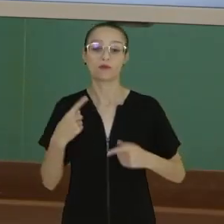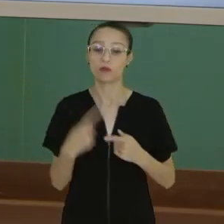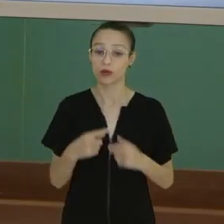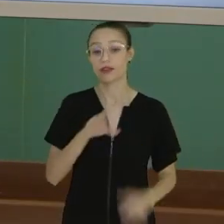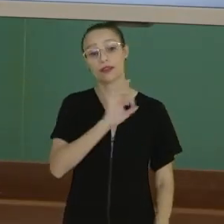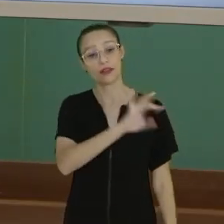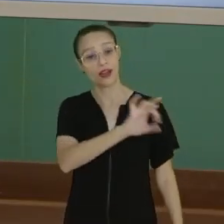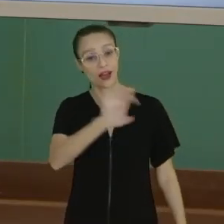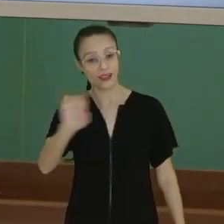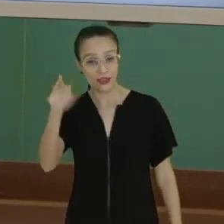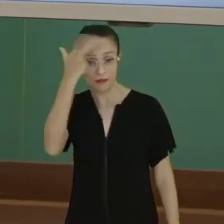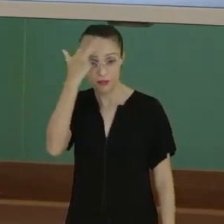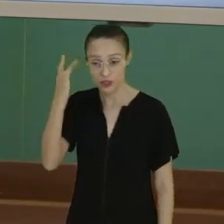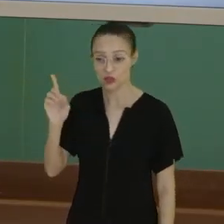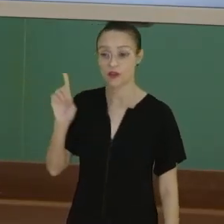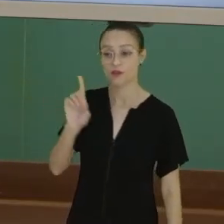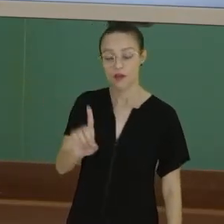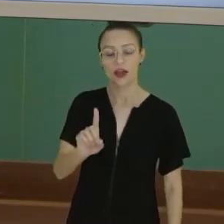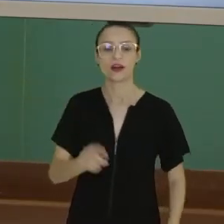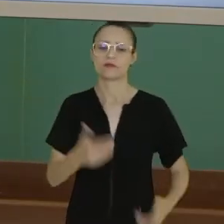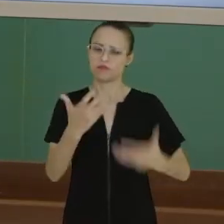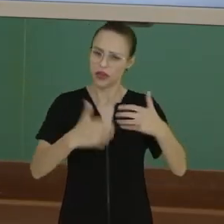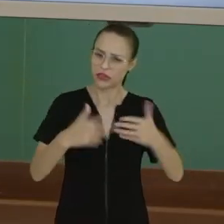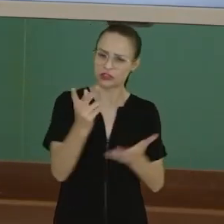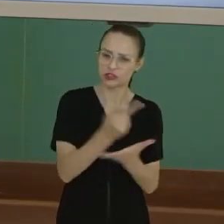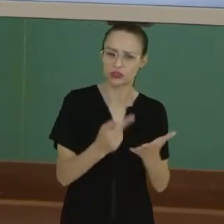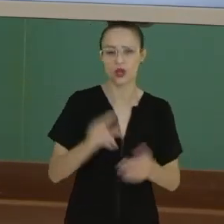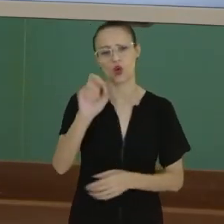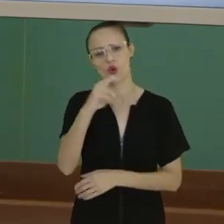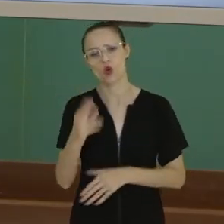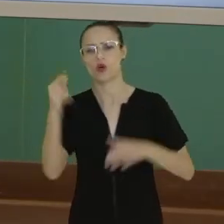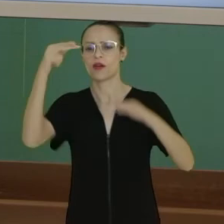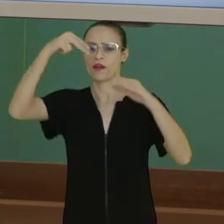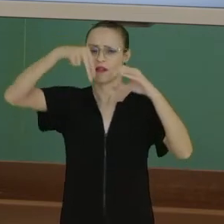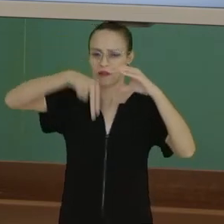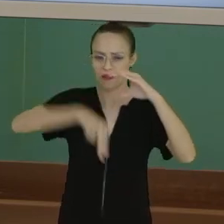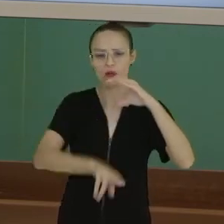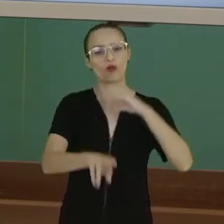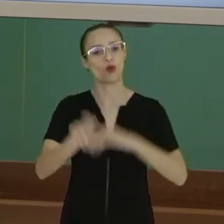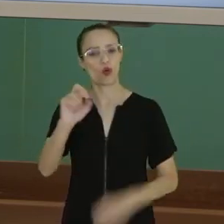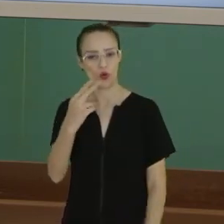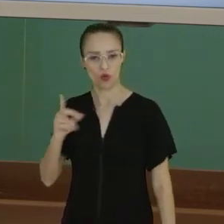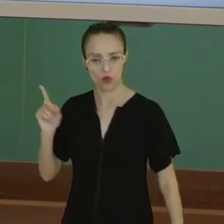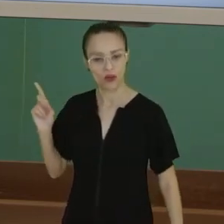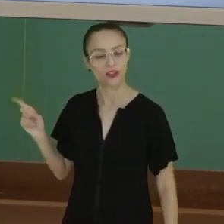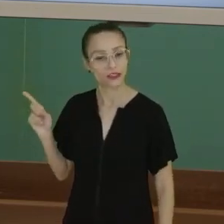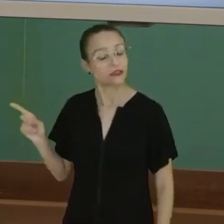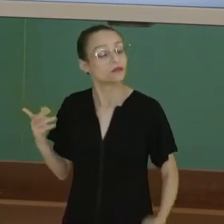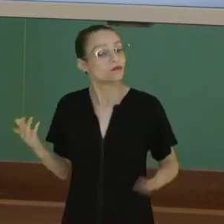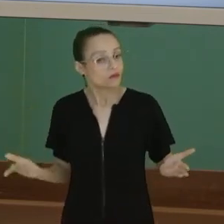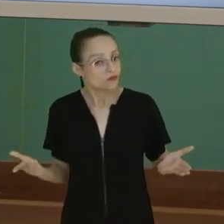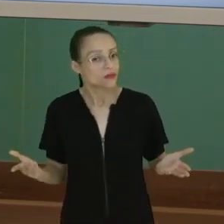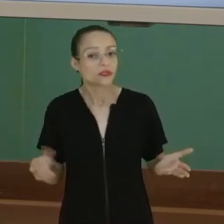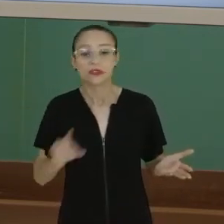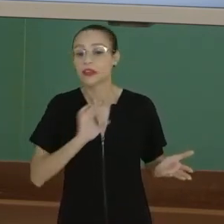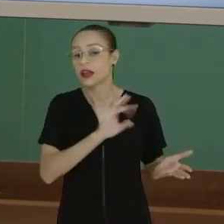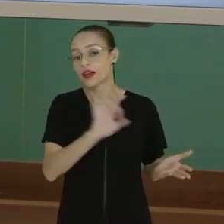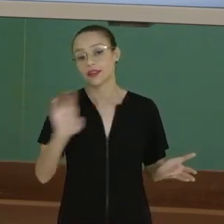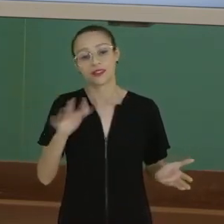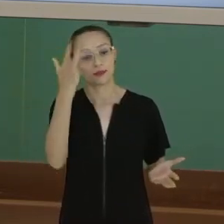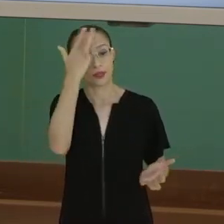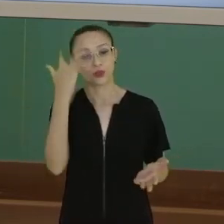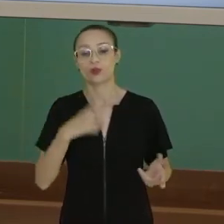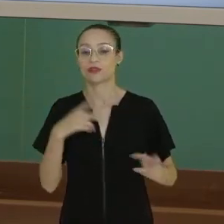público que for interagir, seja com a máquina de desenhar, seja com o Politope, né? Seja com o Valério Cistern, cada um vai ter a sua